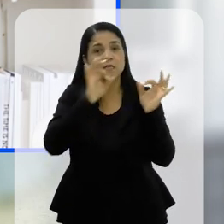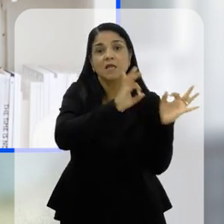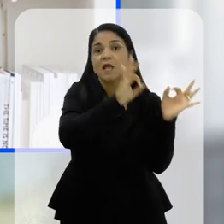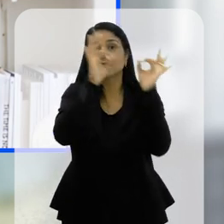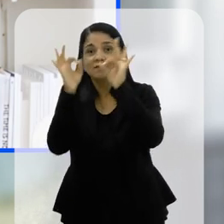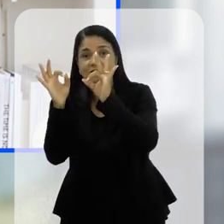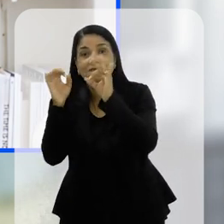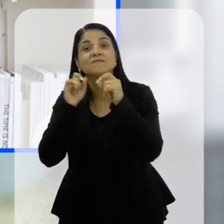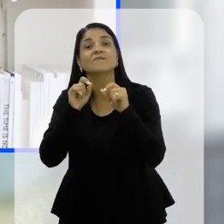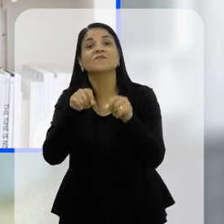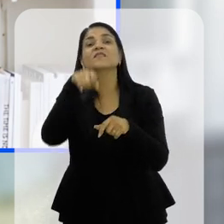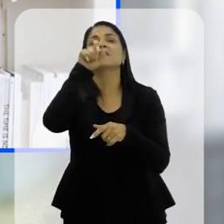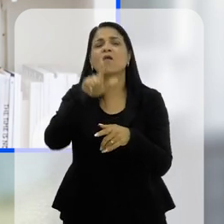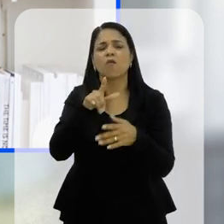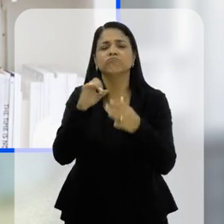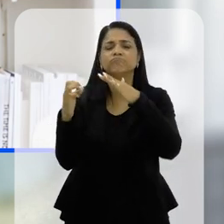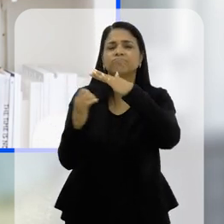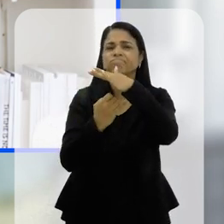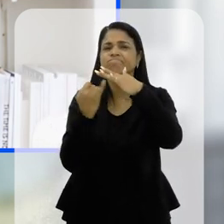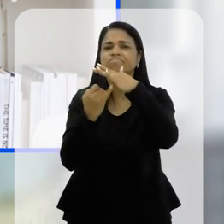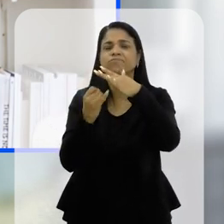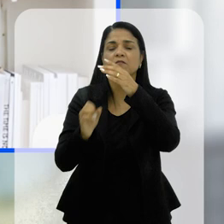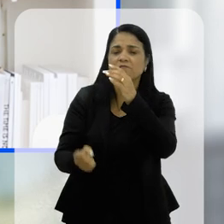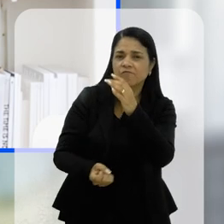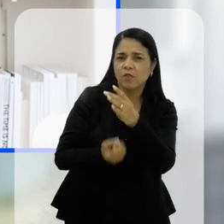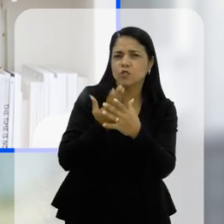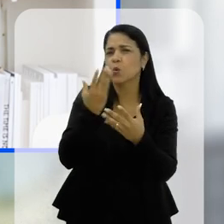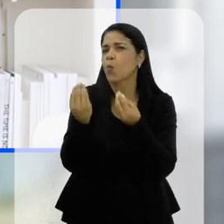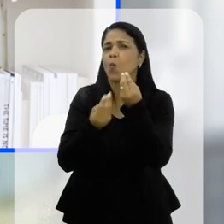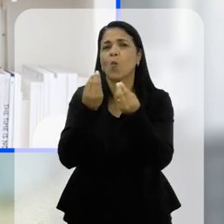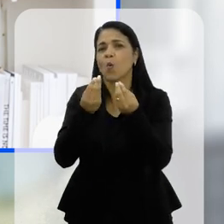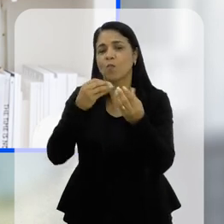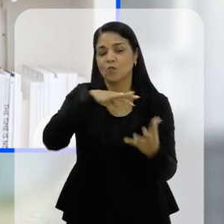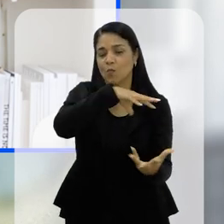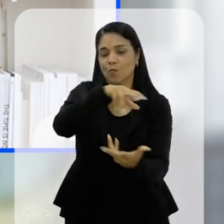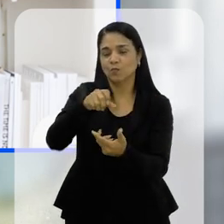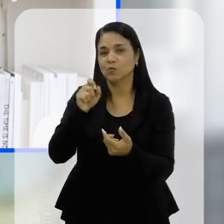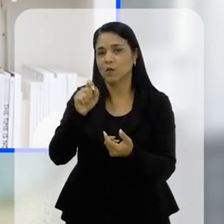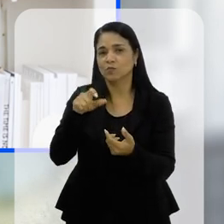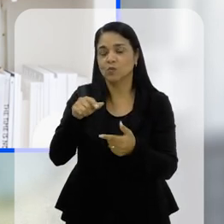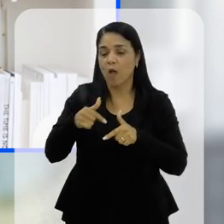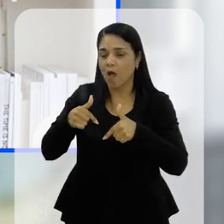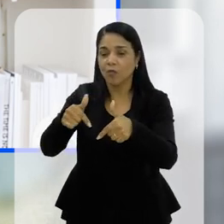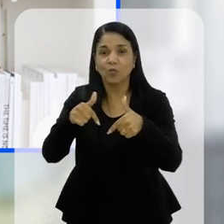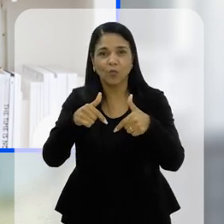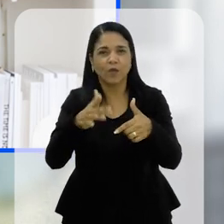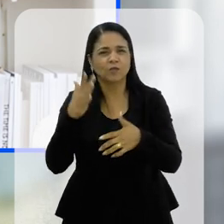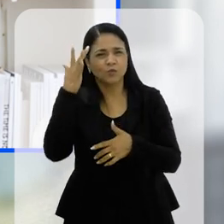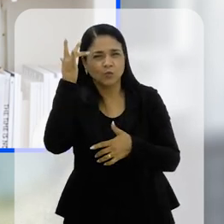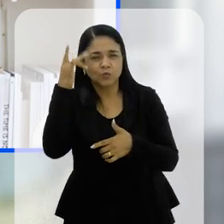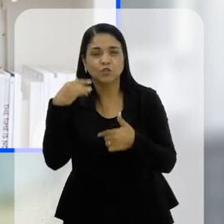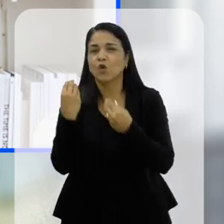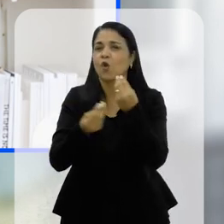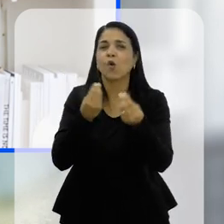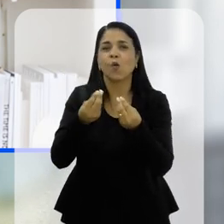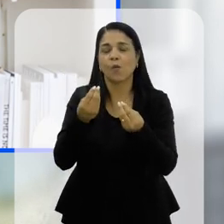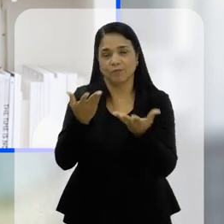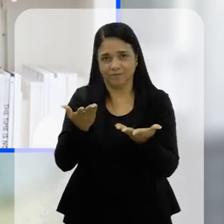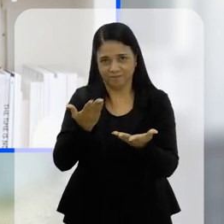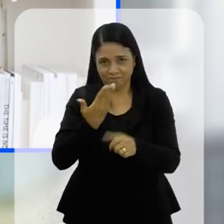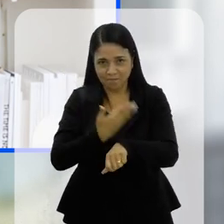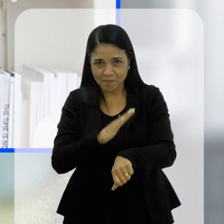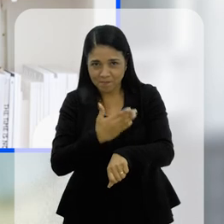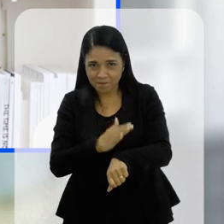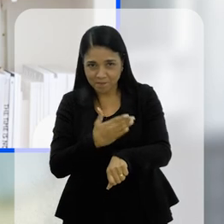então, para quem estiver nos assistindo, o que é exatamente a fundação, como que ela surgiu, e como que vocês atuam, assim, no dia a dia mesmo, na